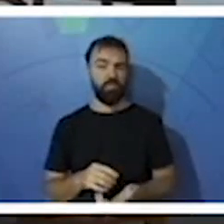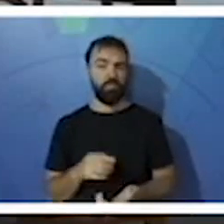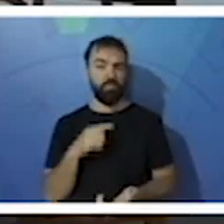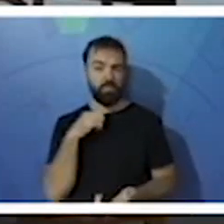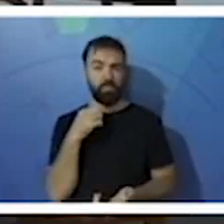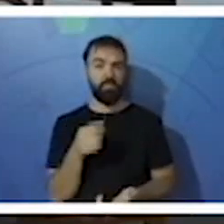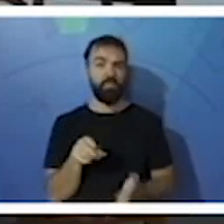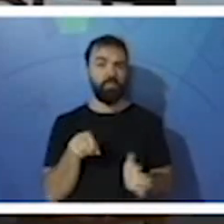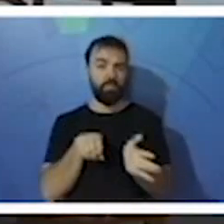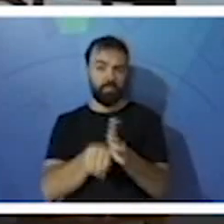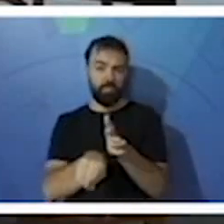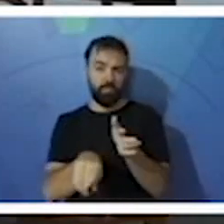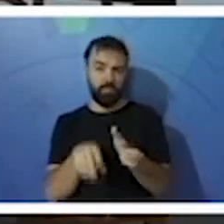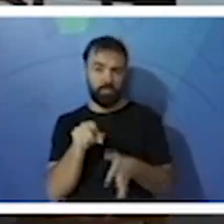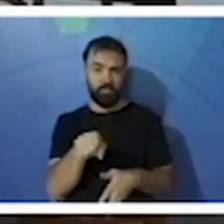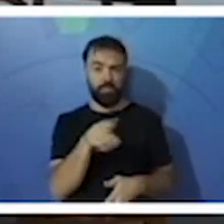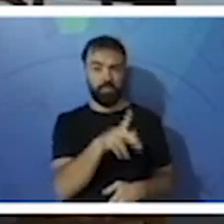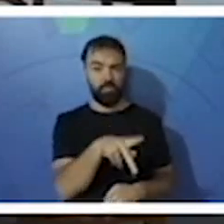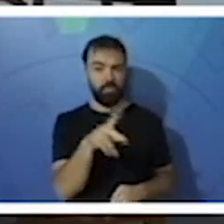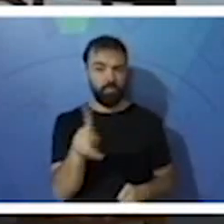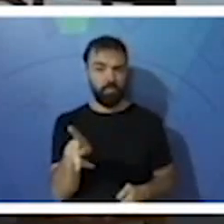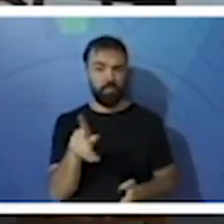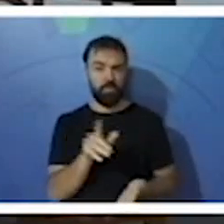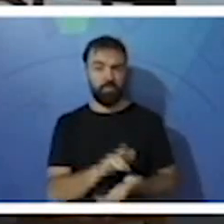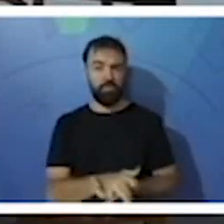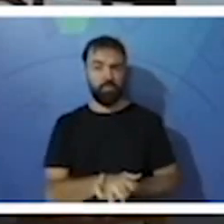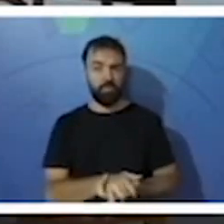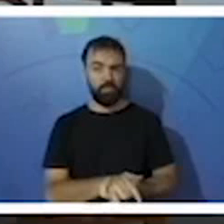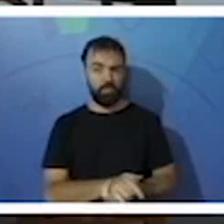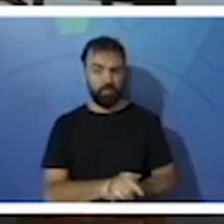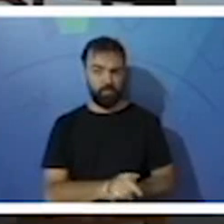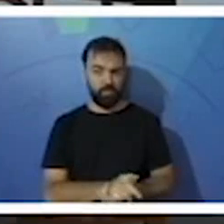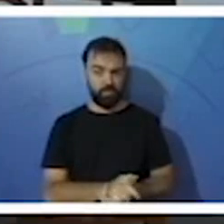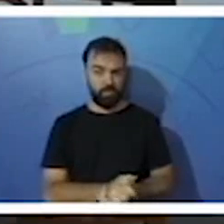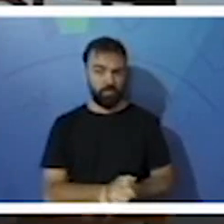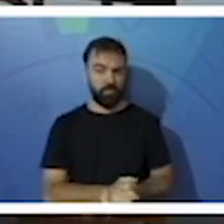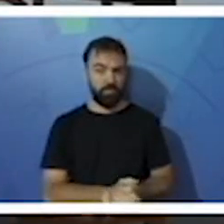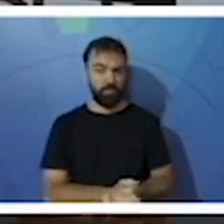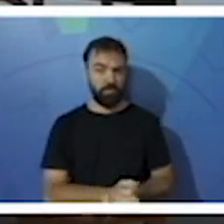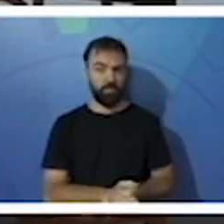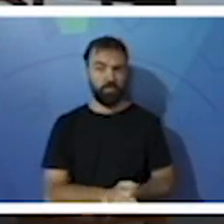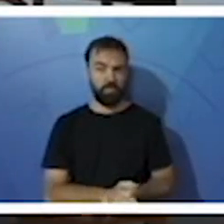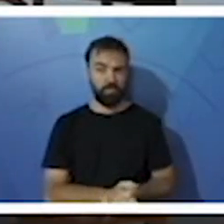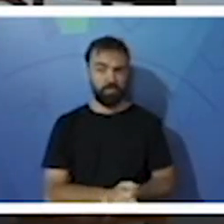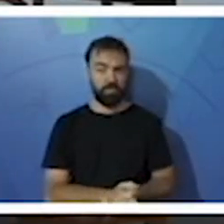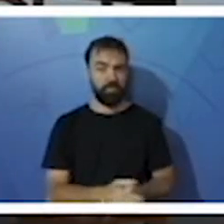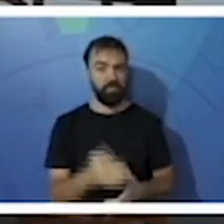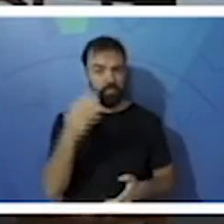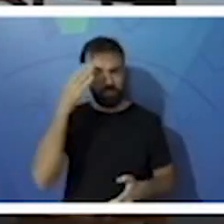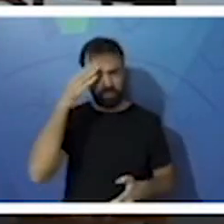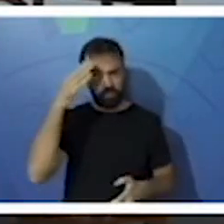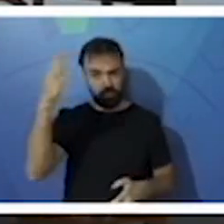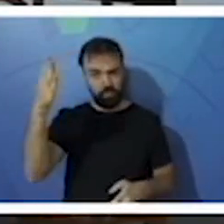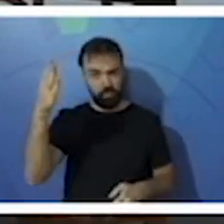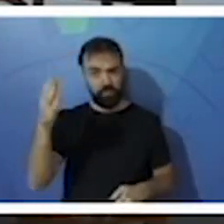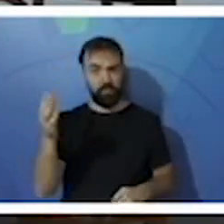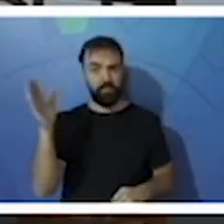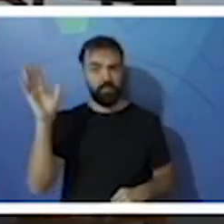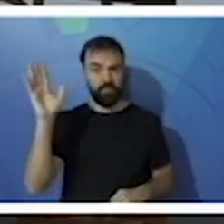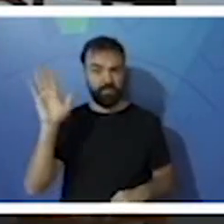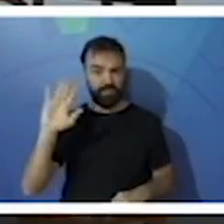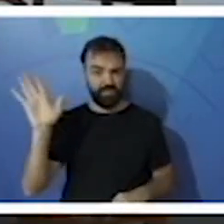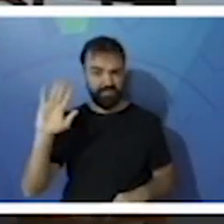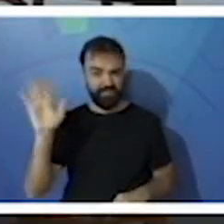dúvida, entre em contato com a sua professora. Ela irá lhe ajudar, ok? Muito obrigada pela aula.